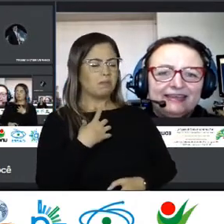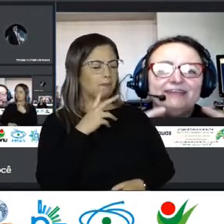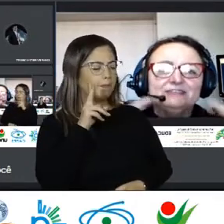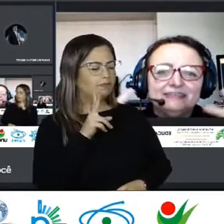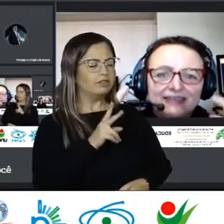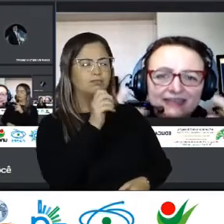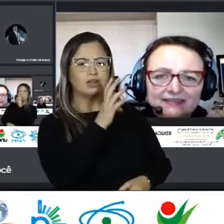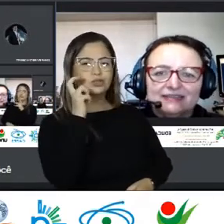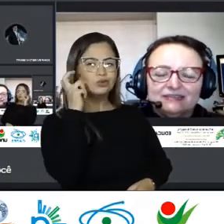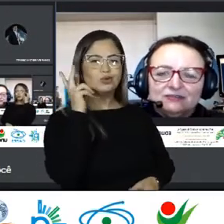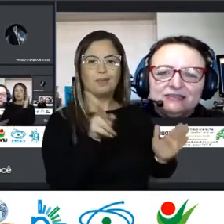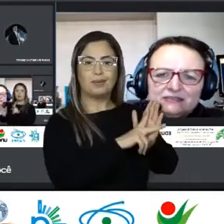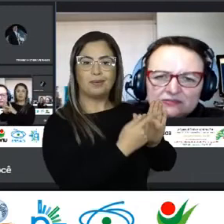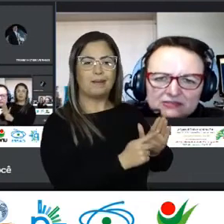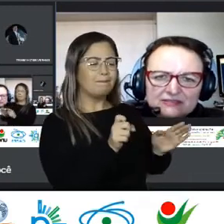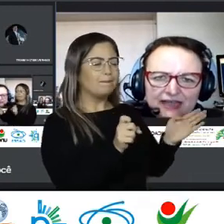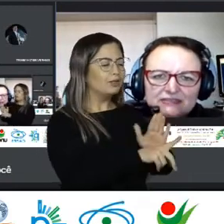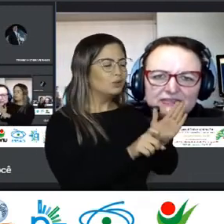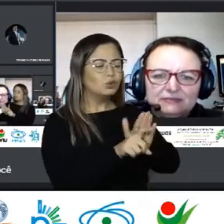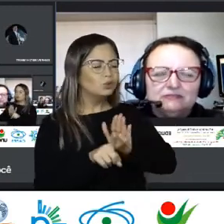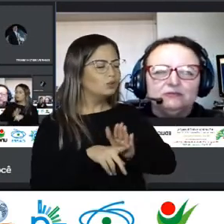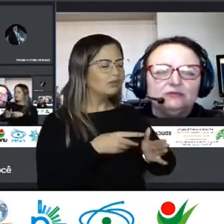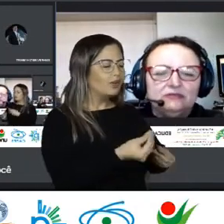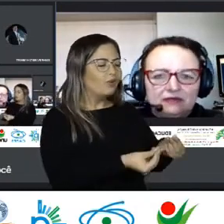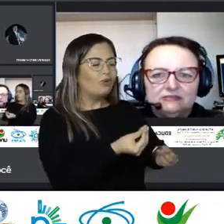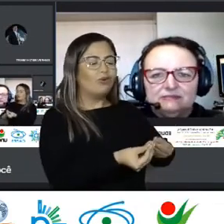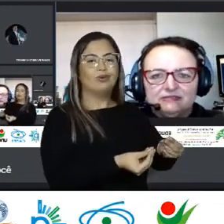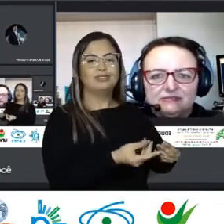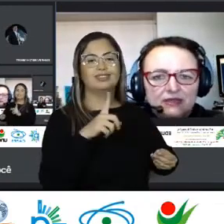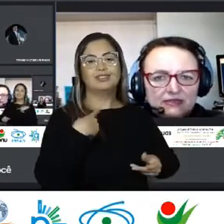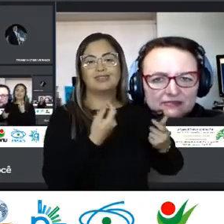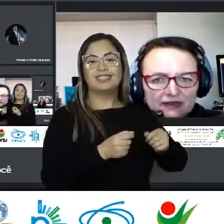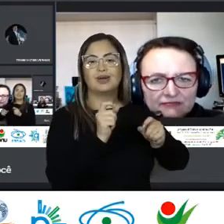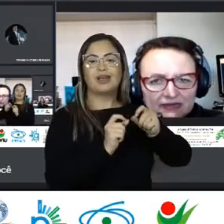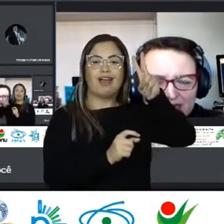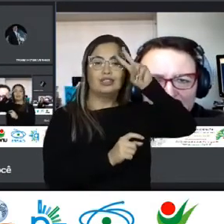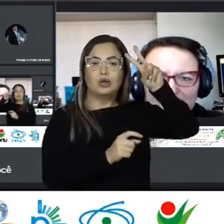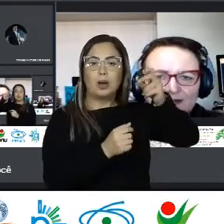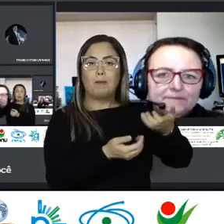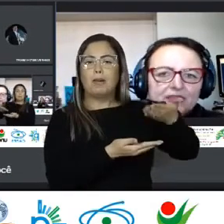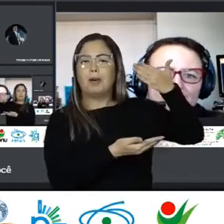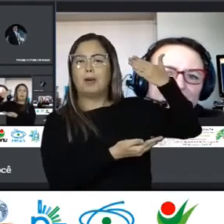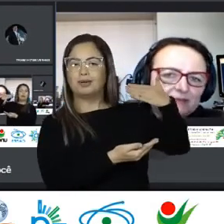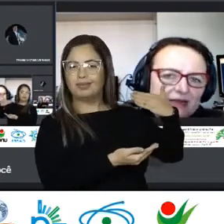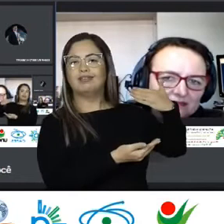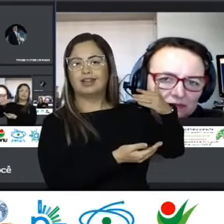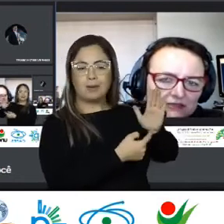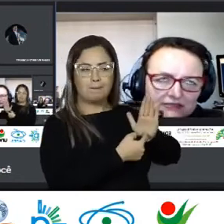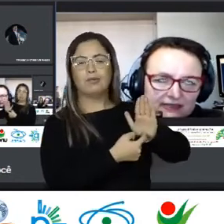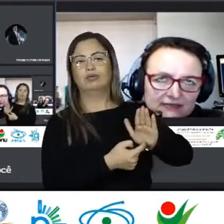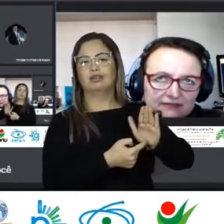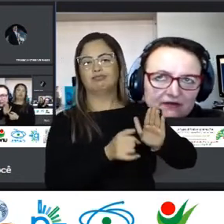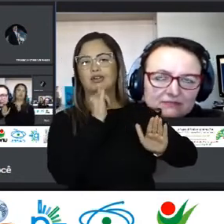aí você tem que Trazer toda essa Estudicidade Desse Brasil Colonial Desse Brasil Escravocrata Desse